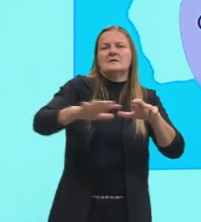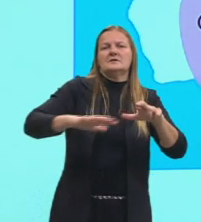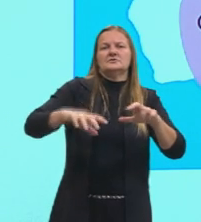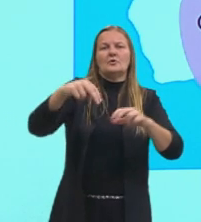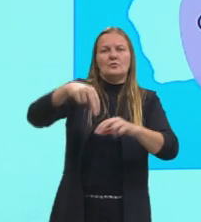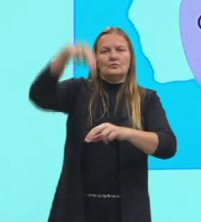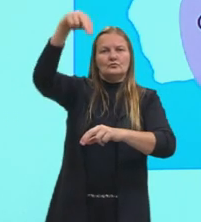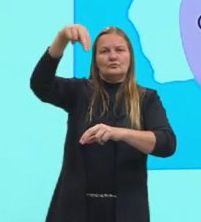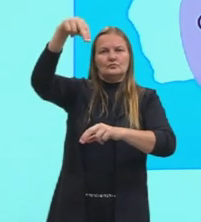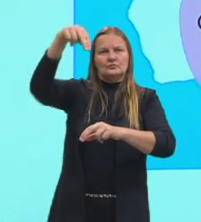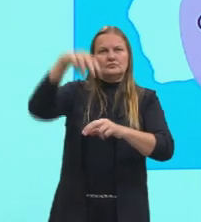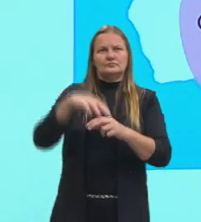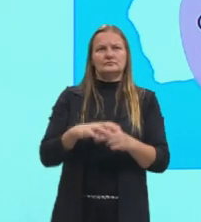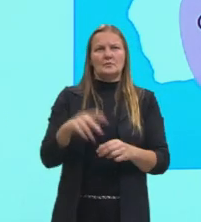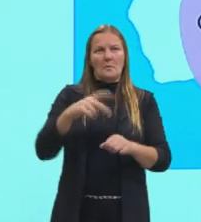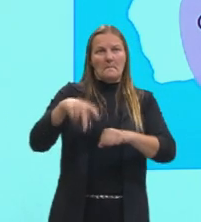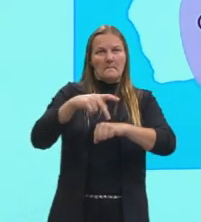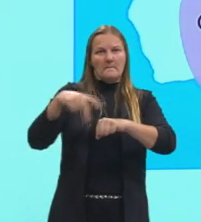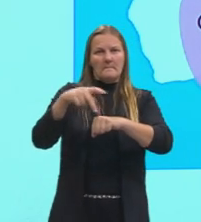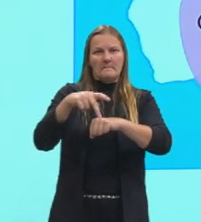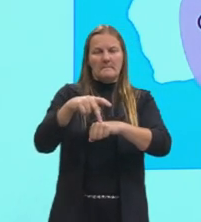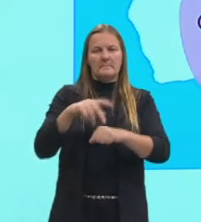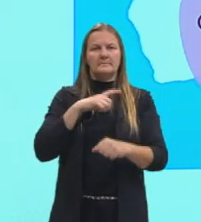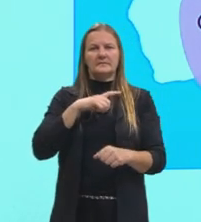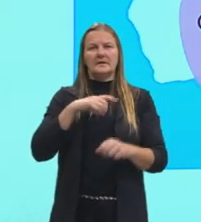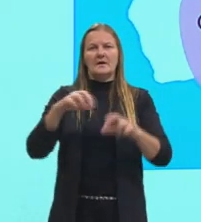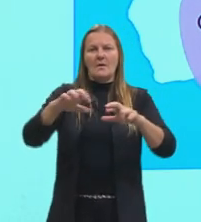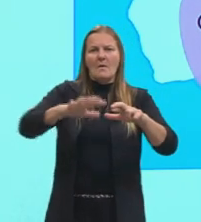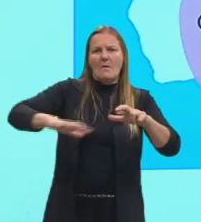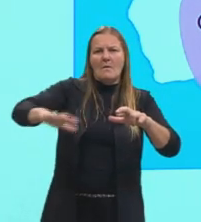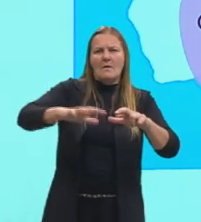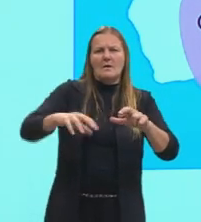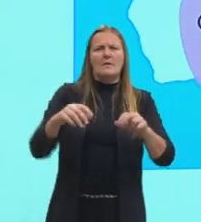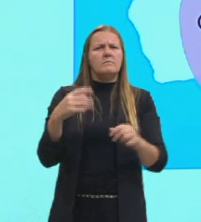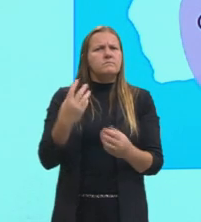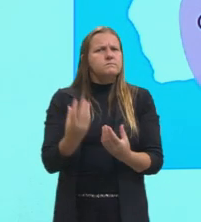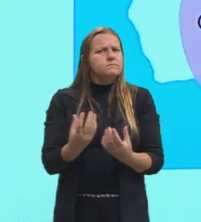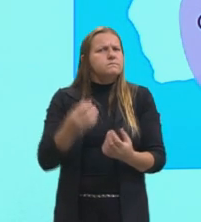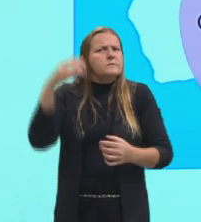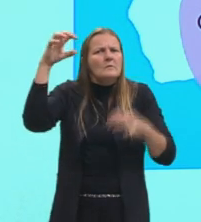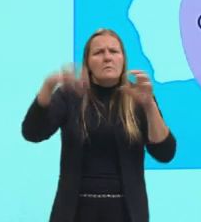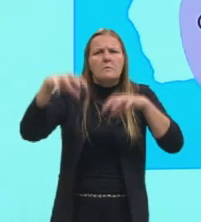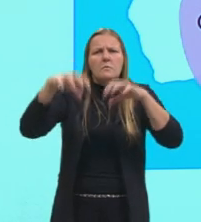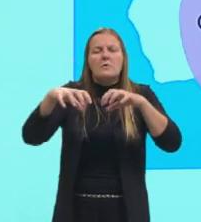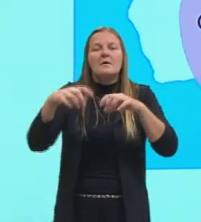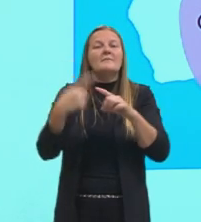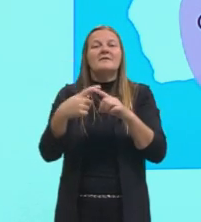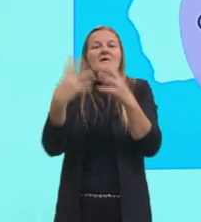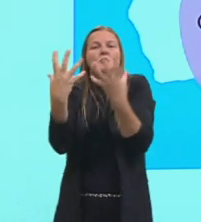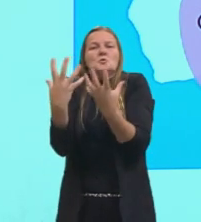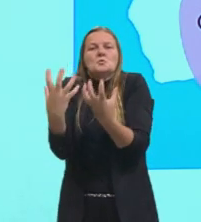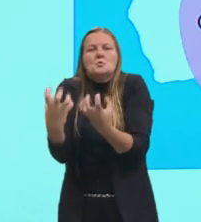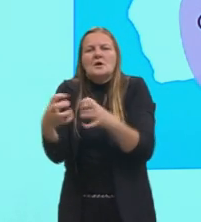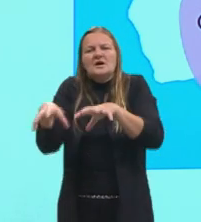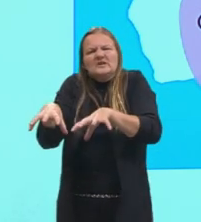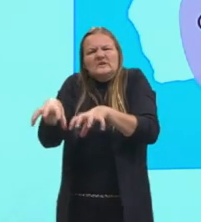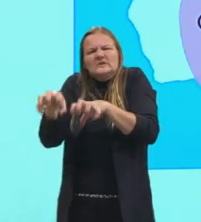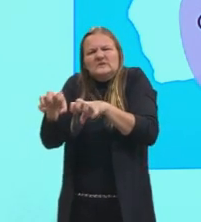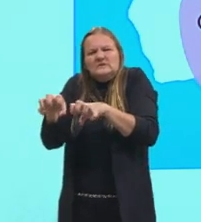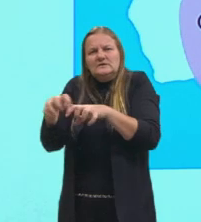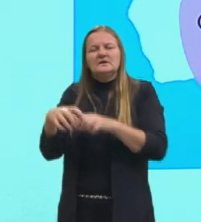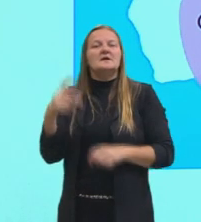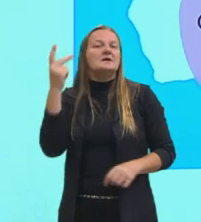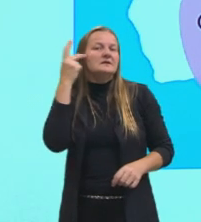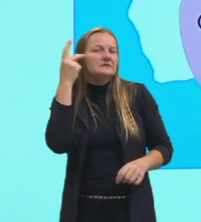país, que seria uma região que teria bastante chuva, vai ficar seco. Essa região aqui de São